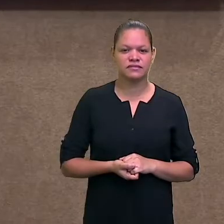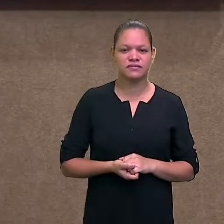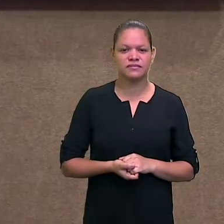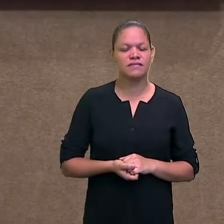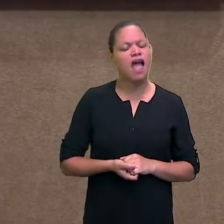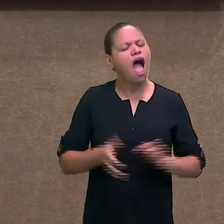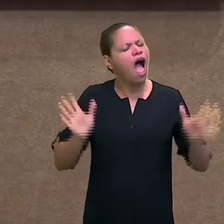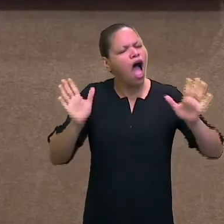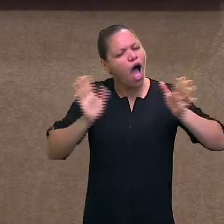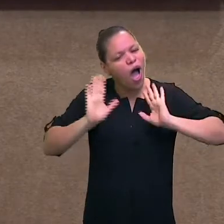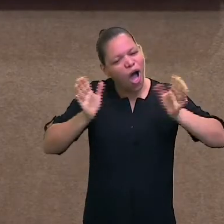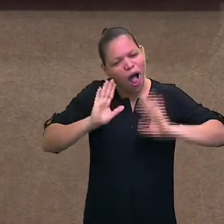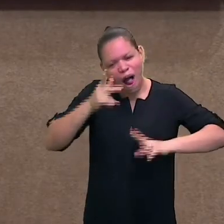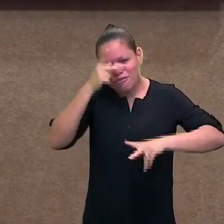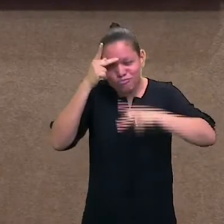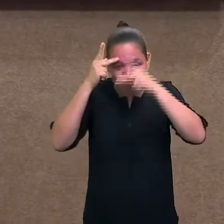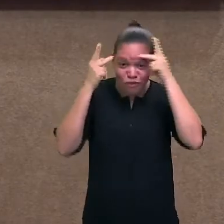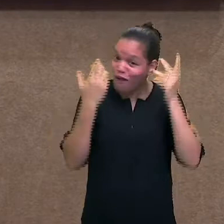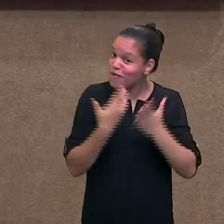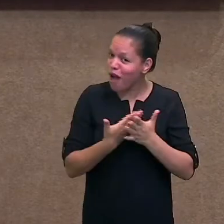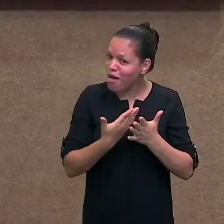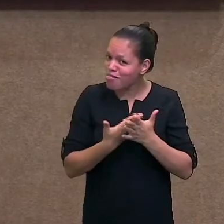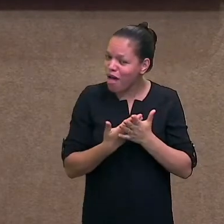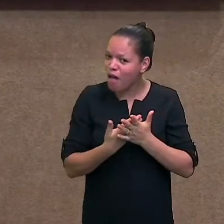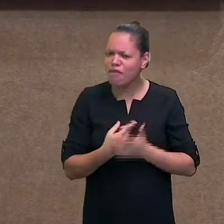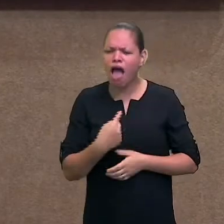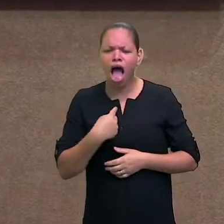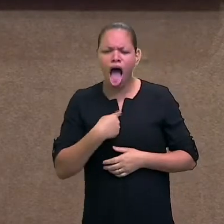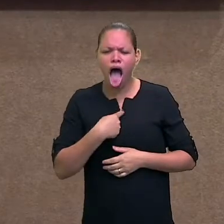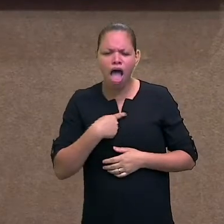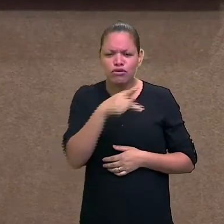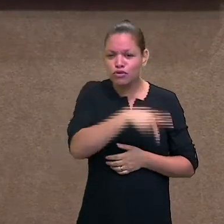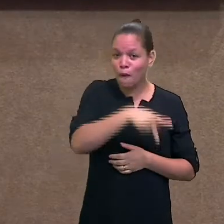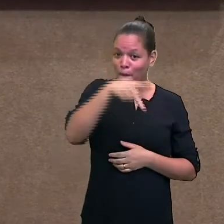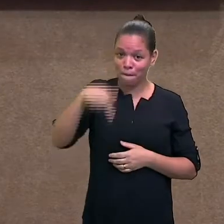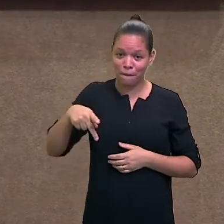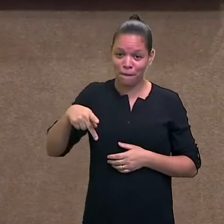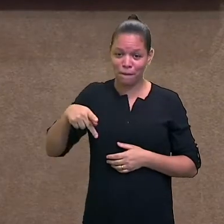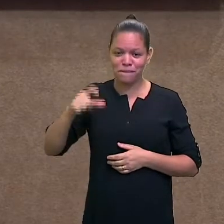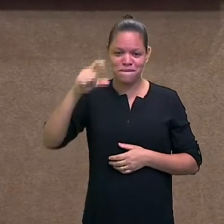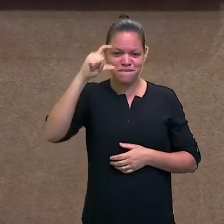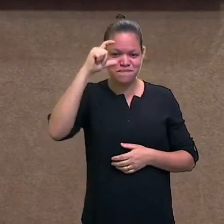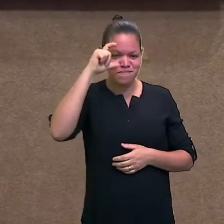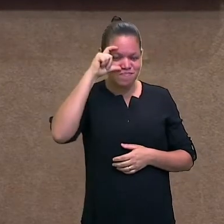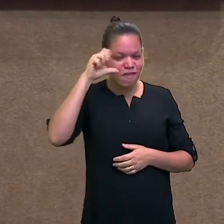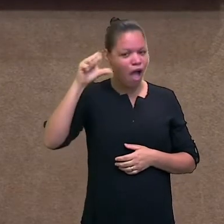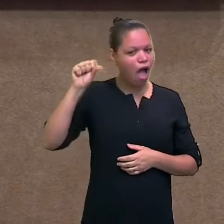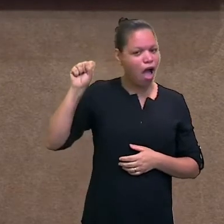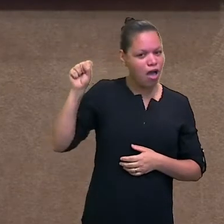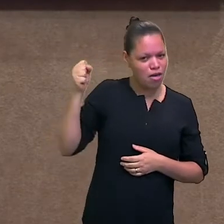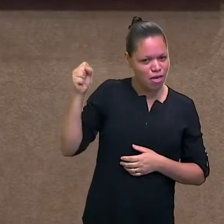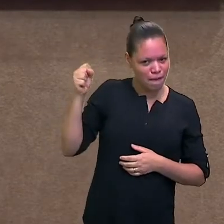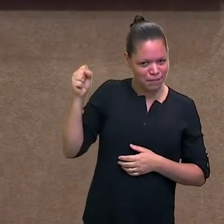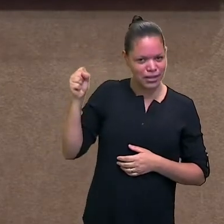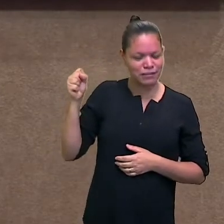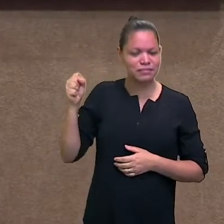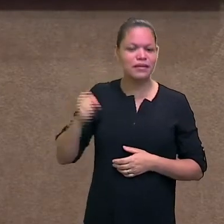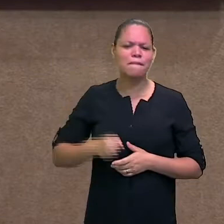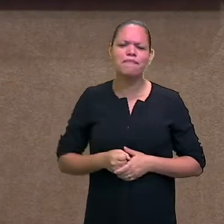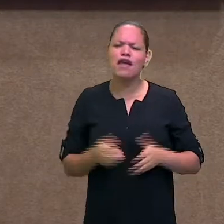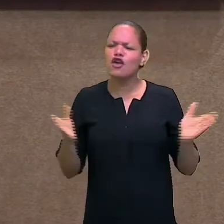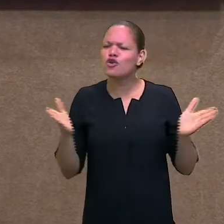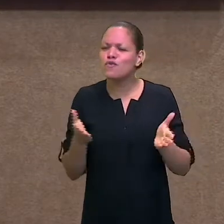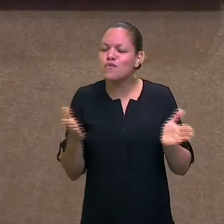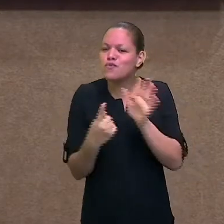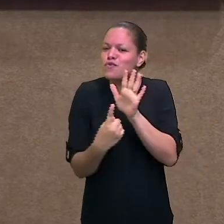What's up everybody? Eu sou sua teacher Sabrina Pociol, professora do município de Governador Baladares e estamos